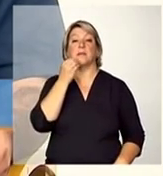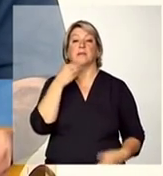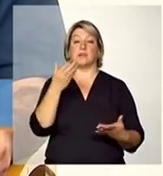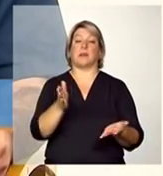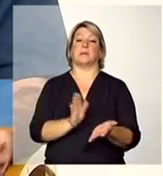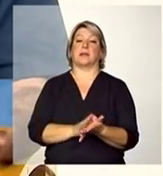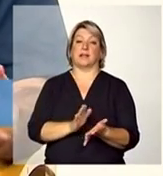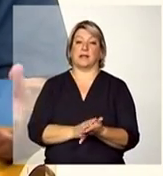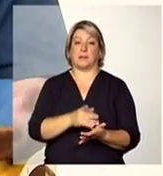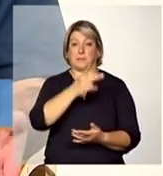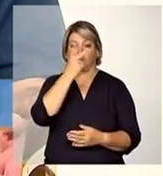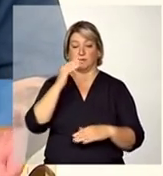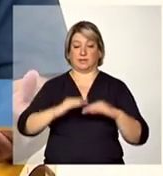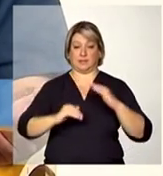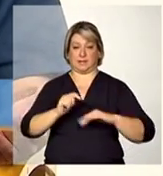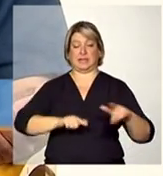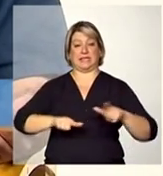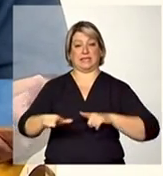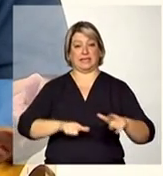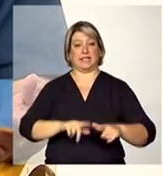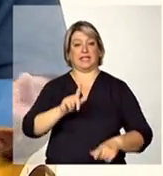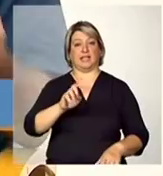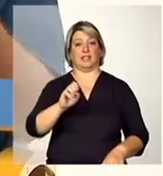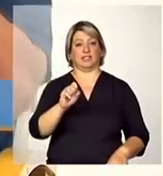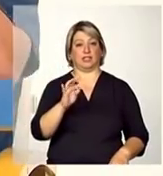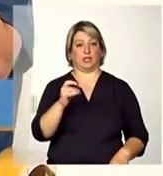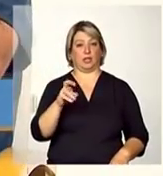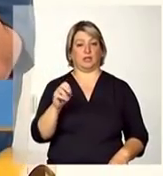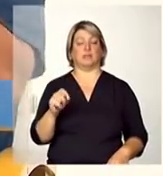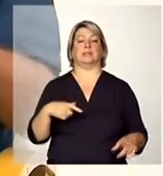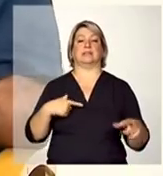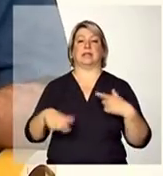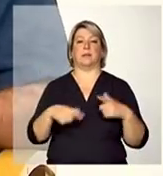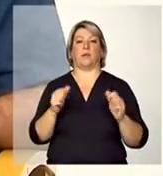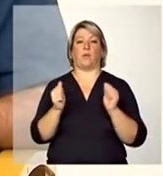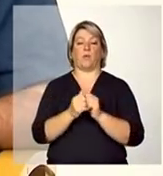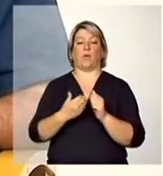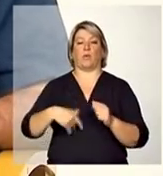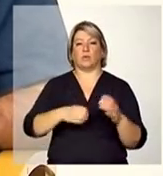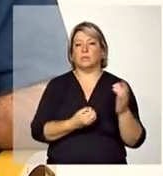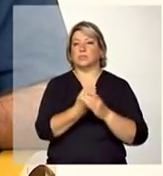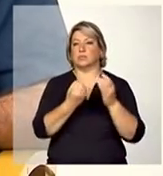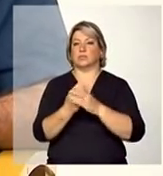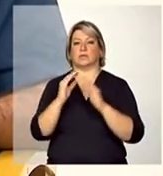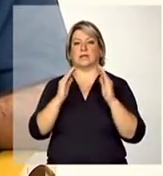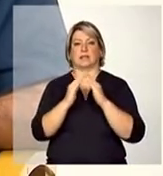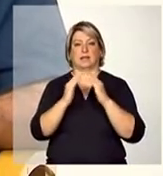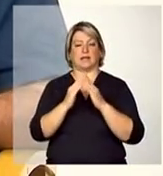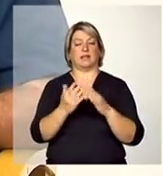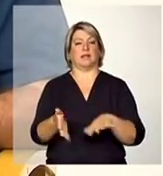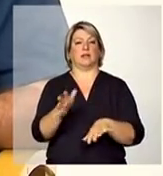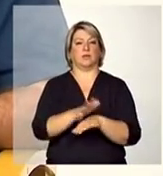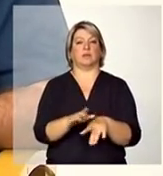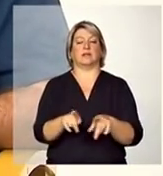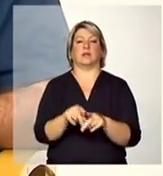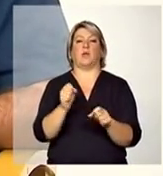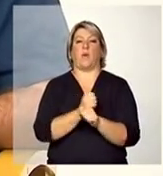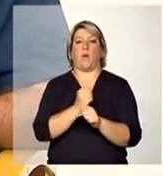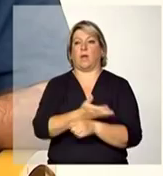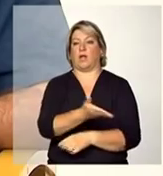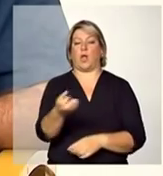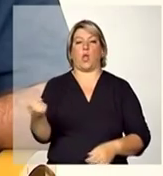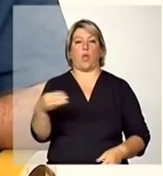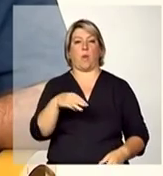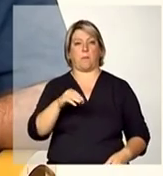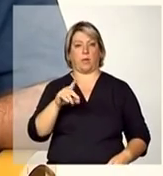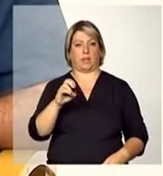os gestores que assumiram esse desafio com a gente de implantar essas residências inclusivas de construir esse novo modelo